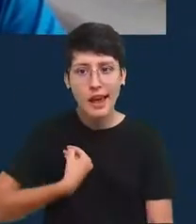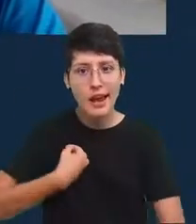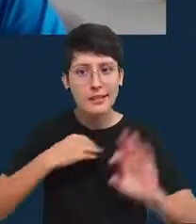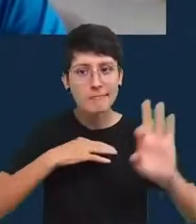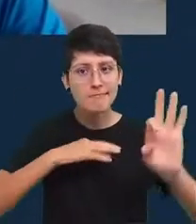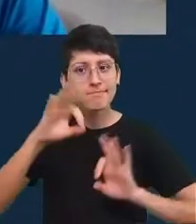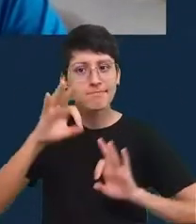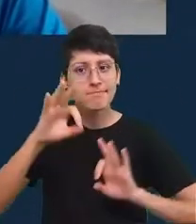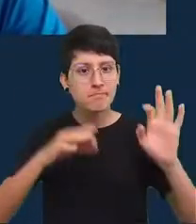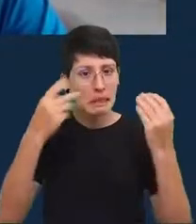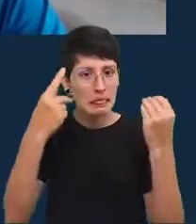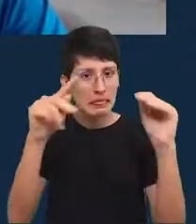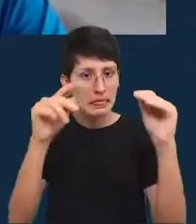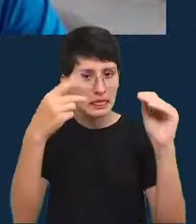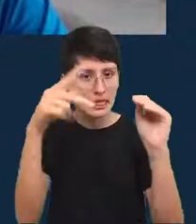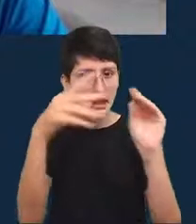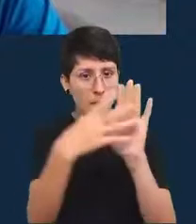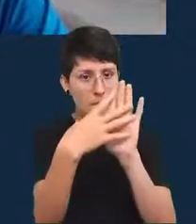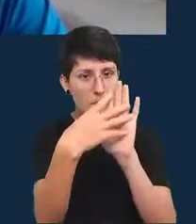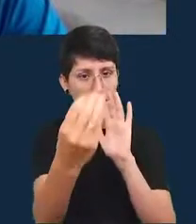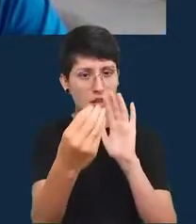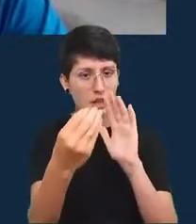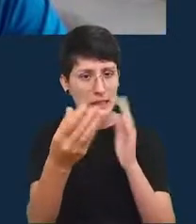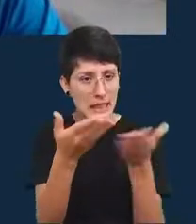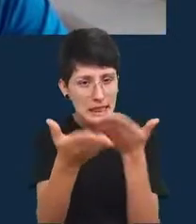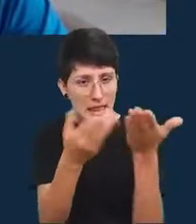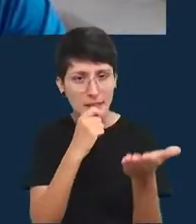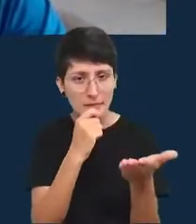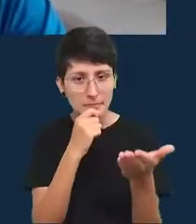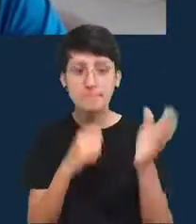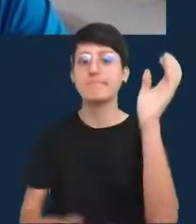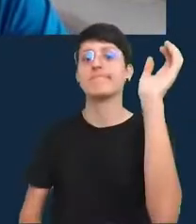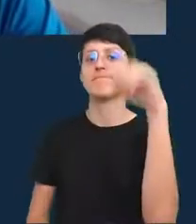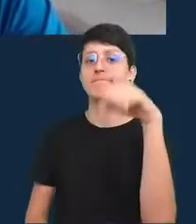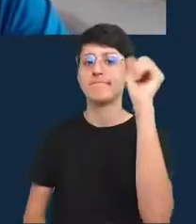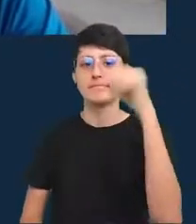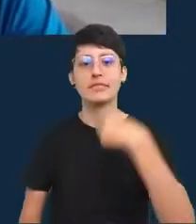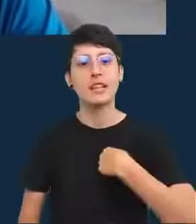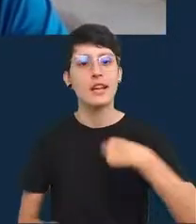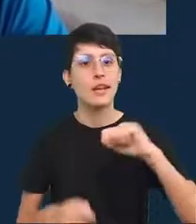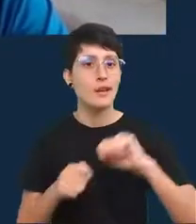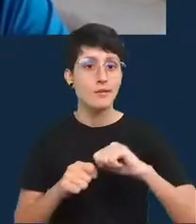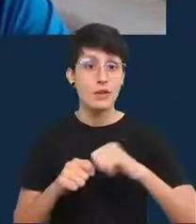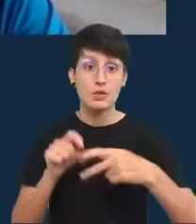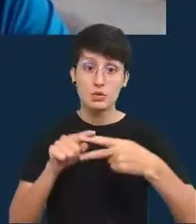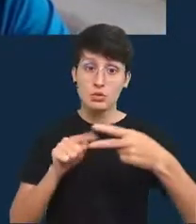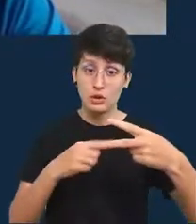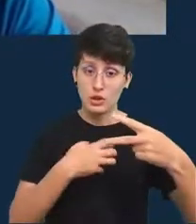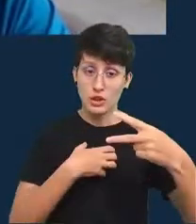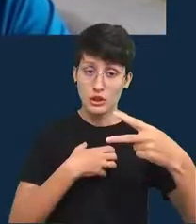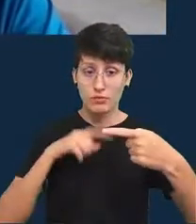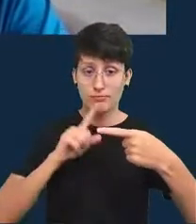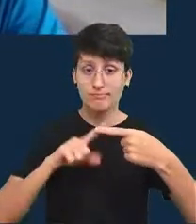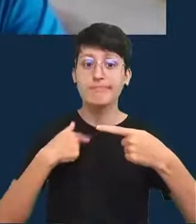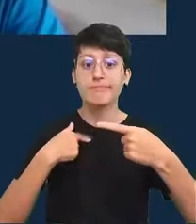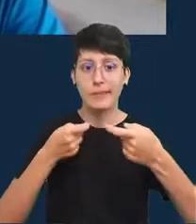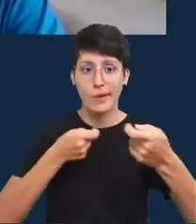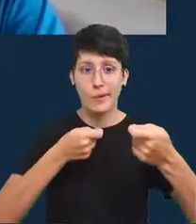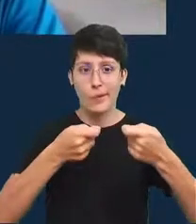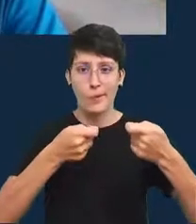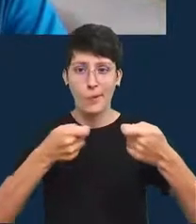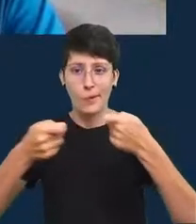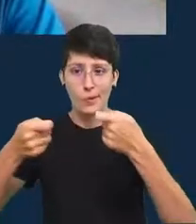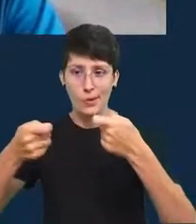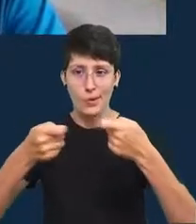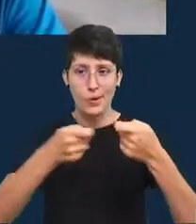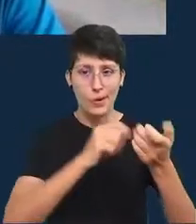tratando ele sim eu faço isso de duas formas uma é que eu comprovo os dados e aí é adicionado imediatamente